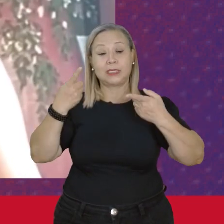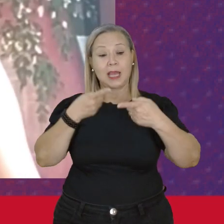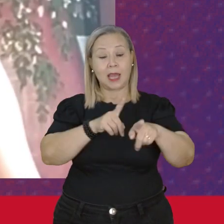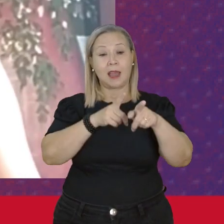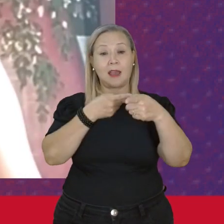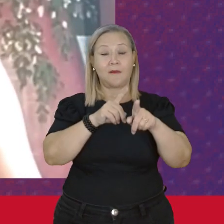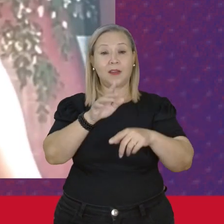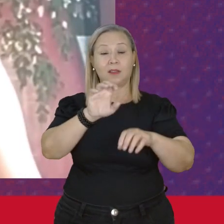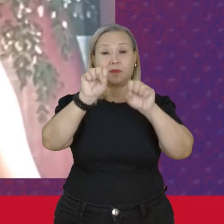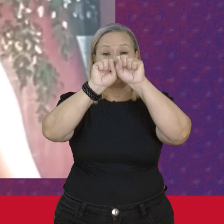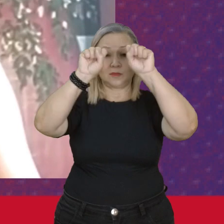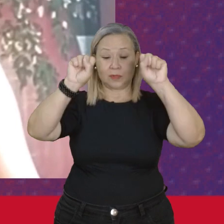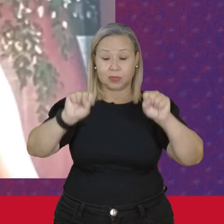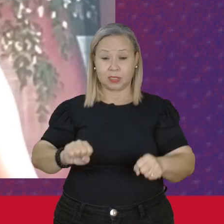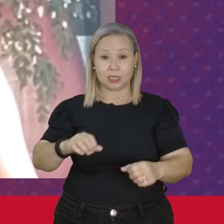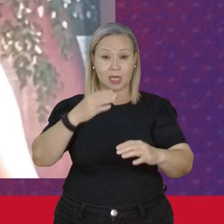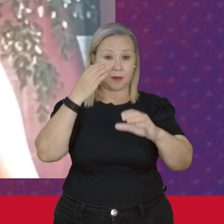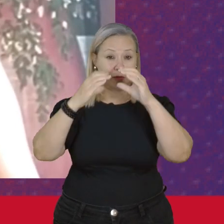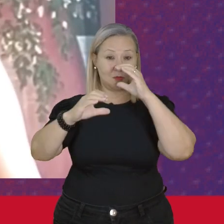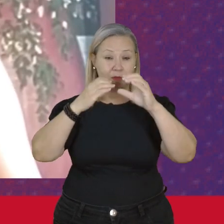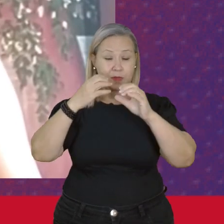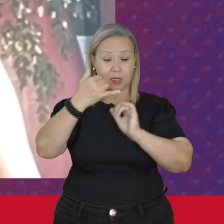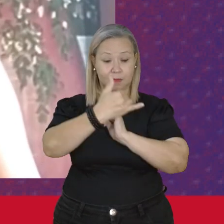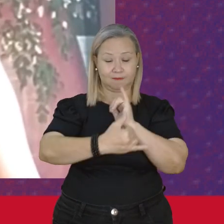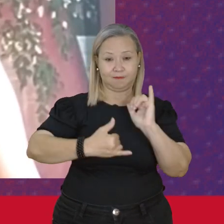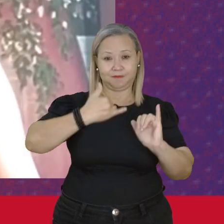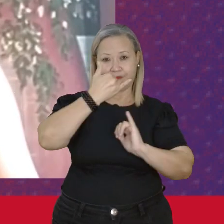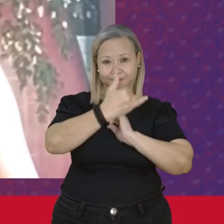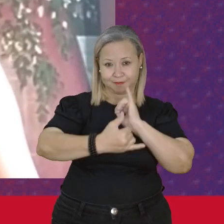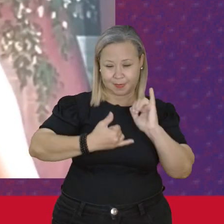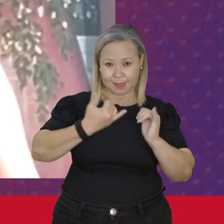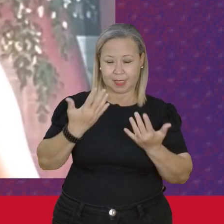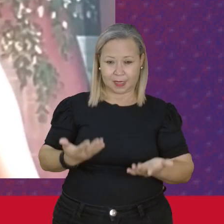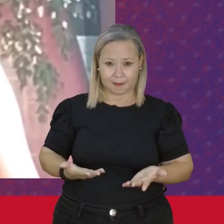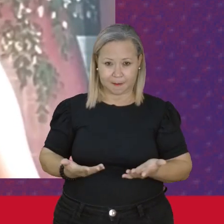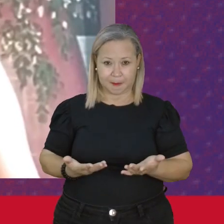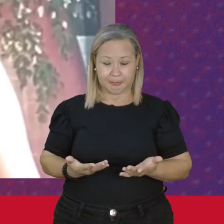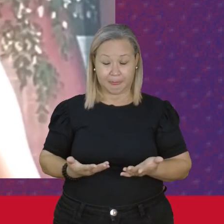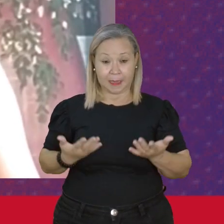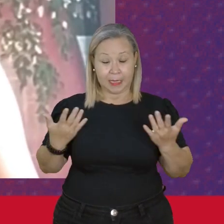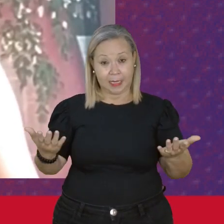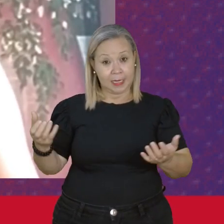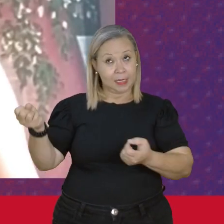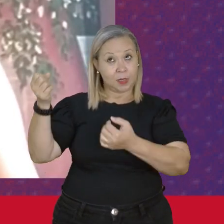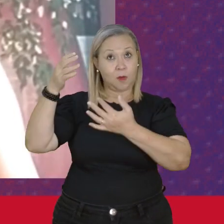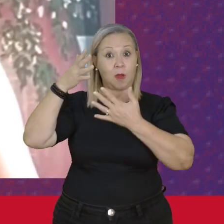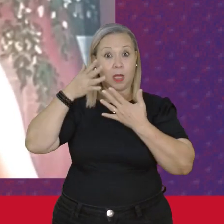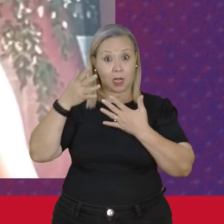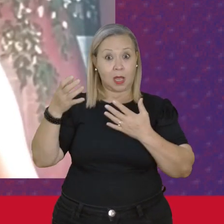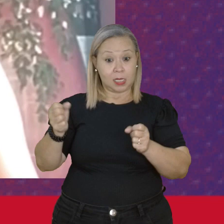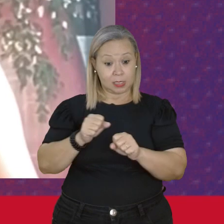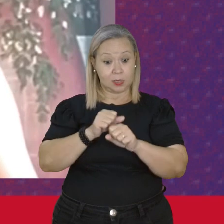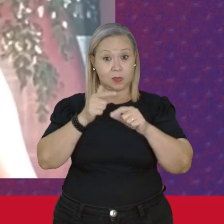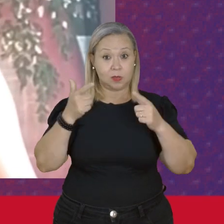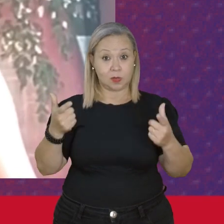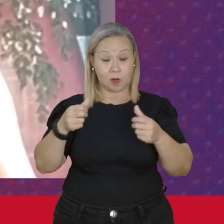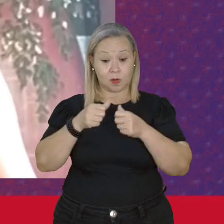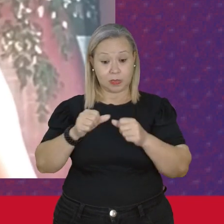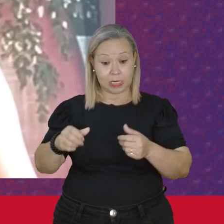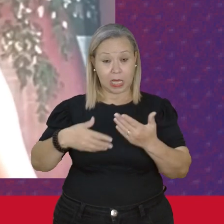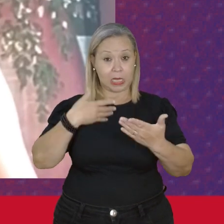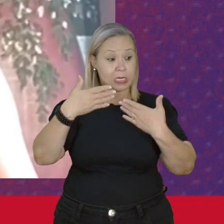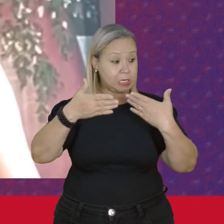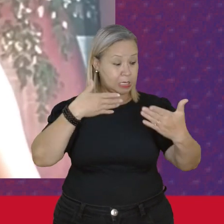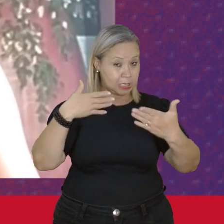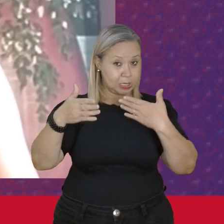sistema De comunicação Via internet Então É uma graça Nós estarmos aqui Nesse momento Conversando com